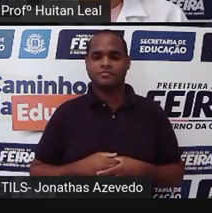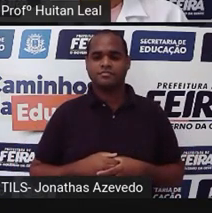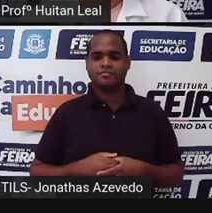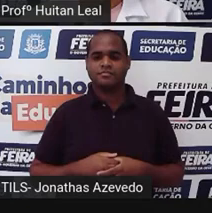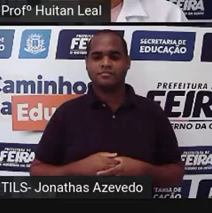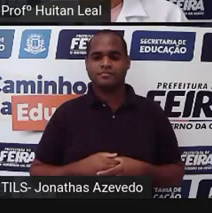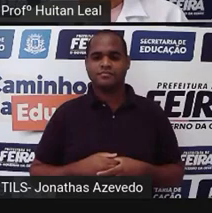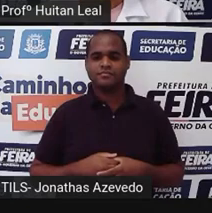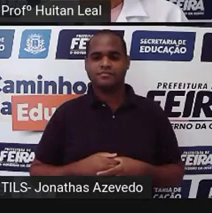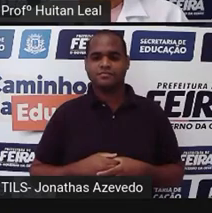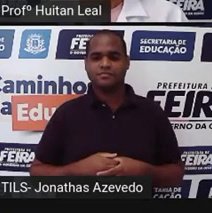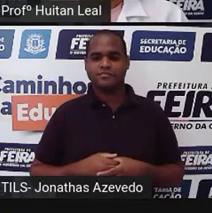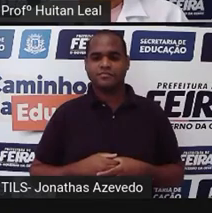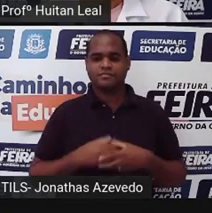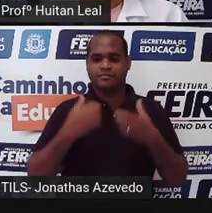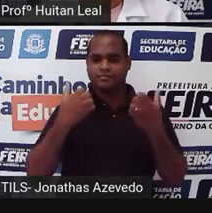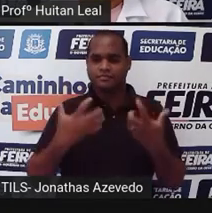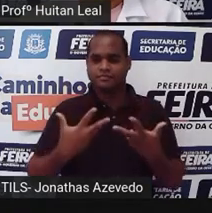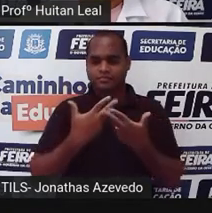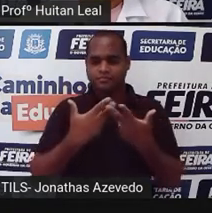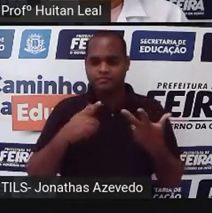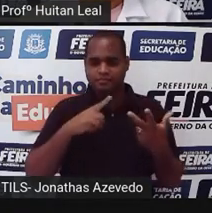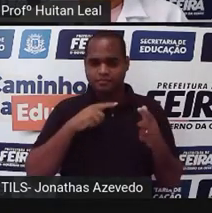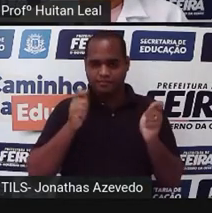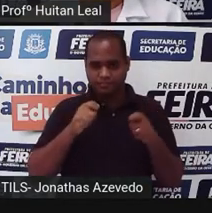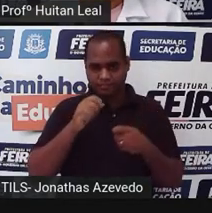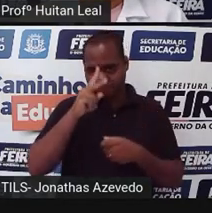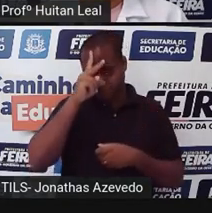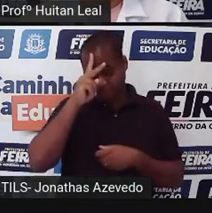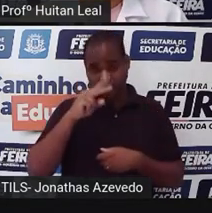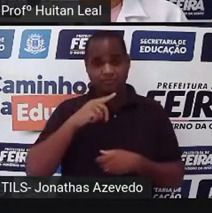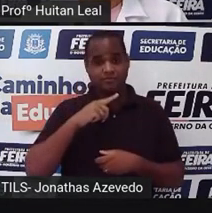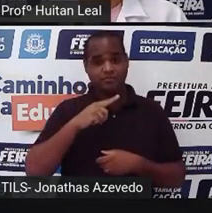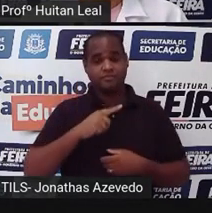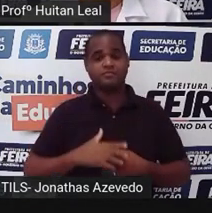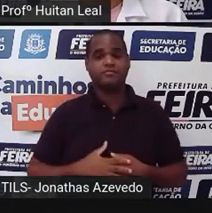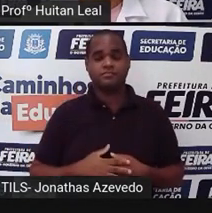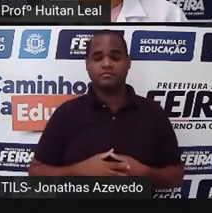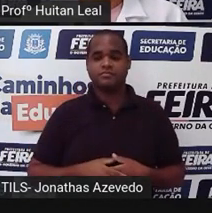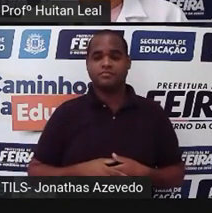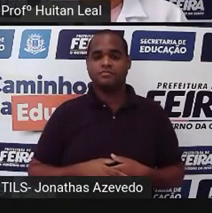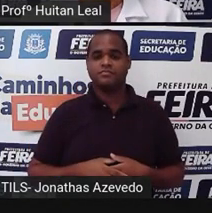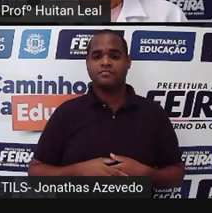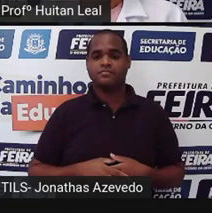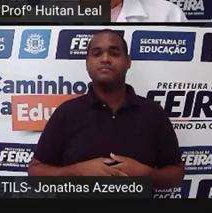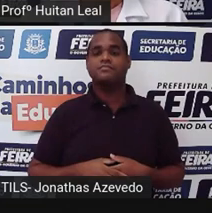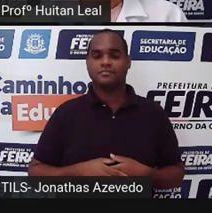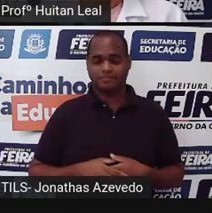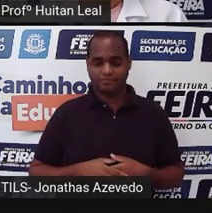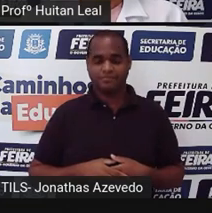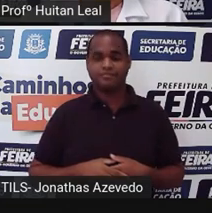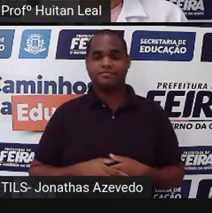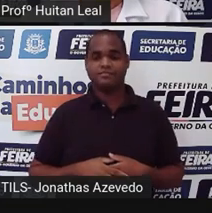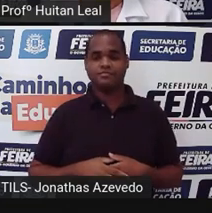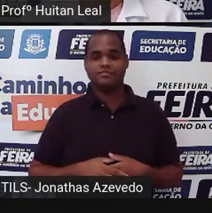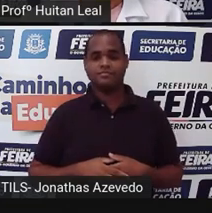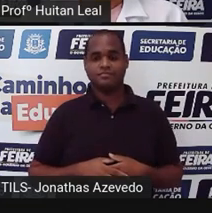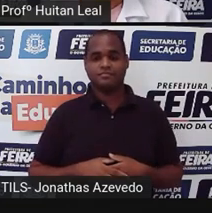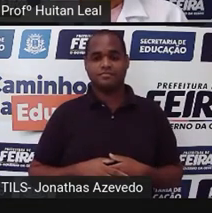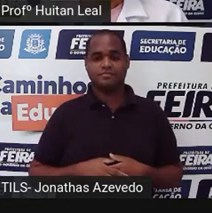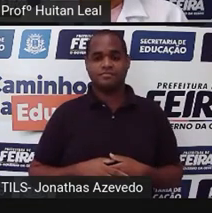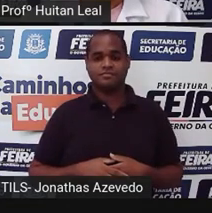no final da história, como é comum no conto de fada, nos contos de,